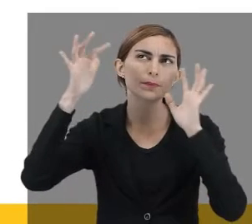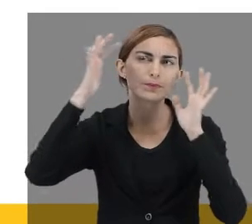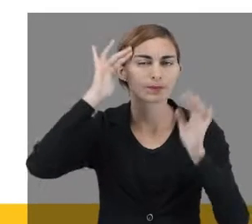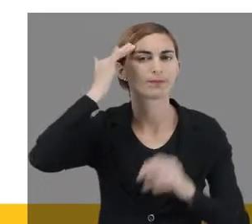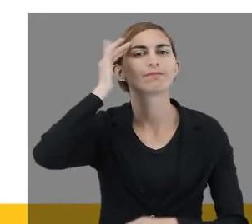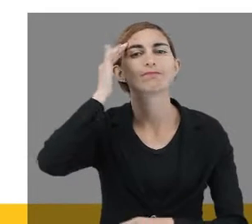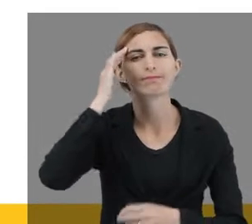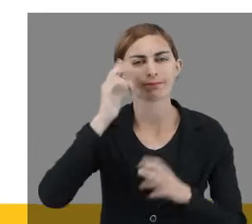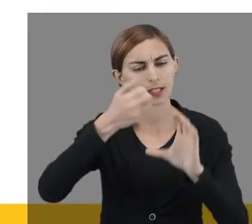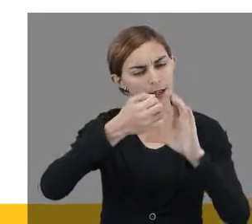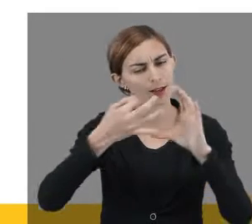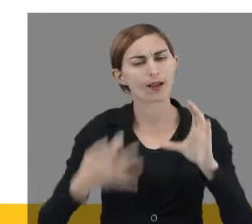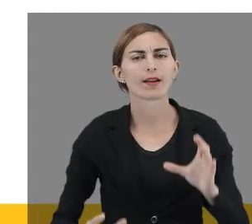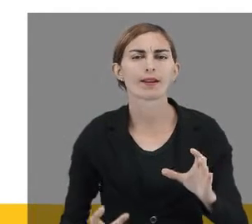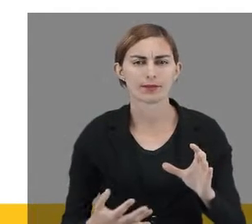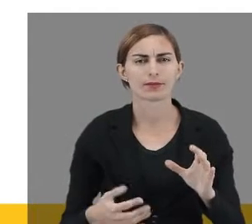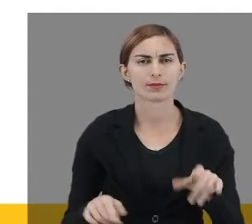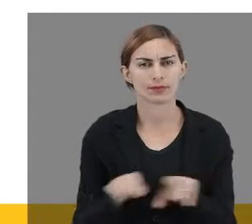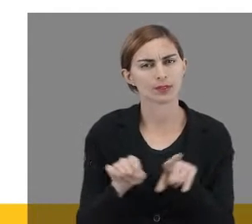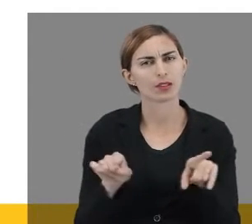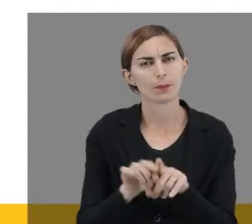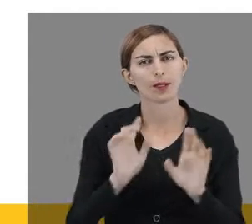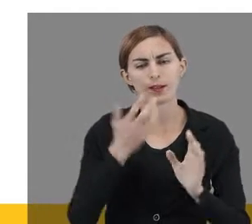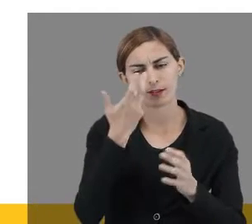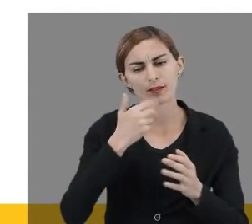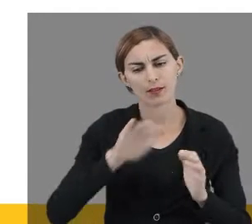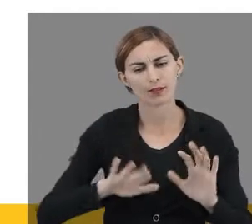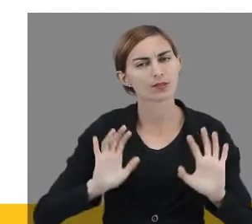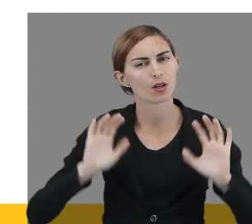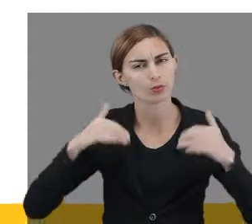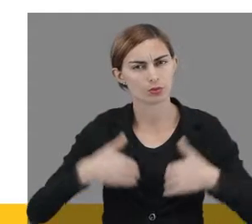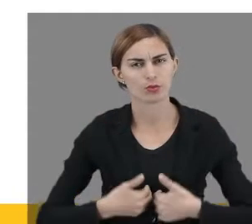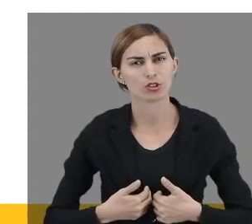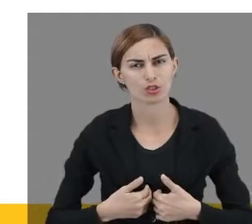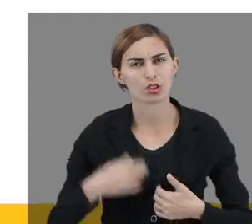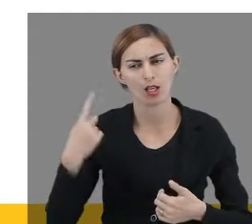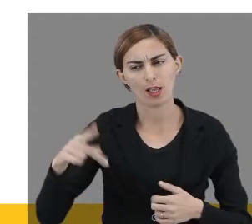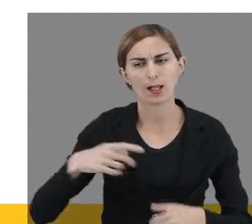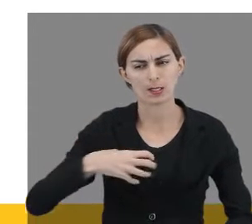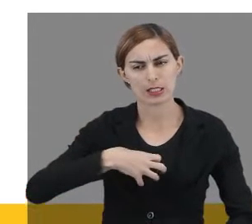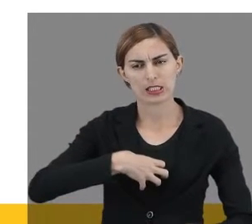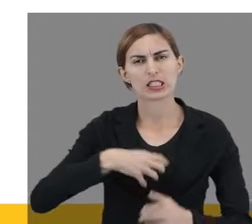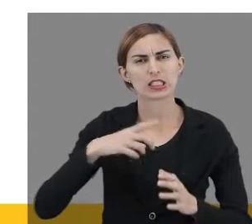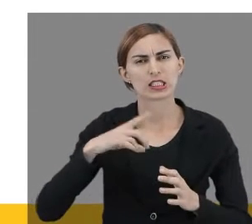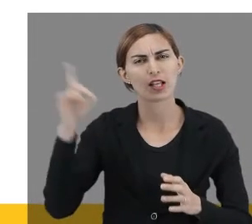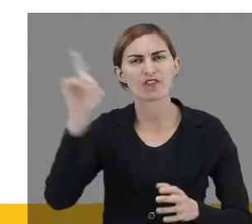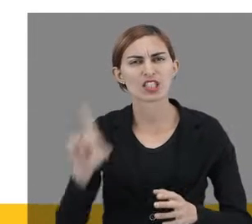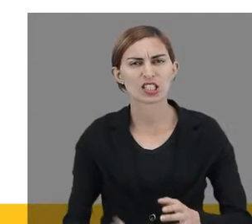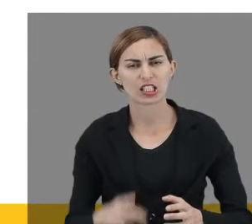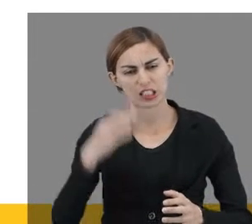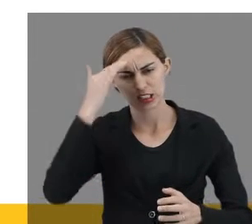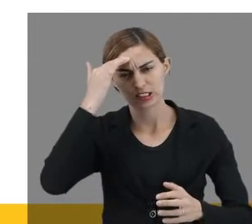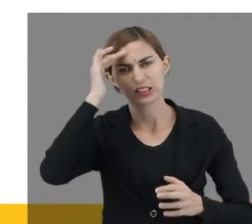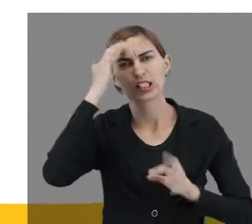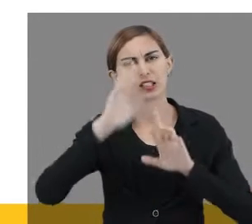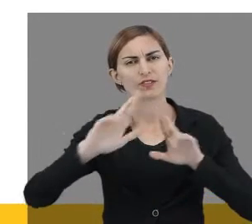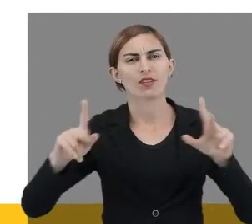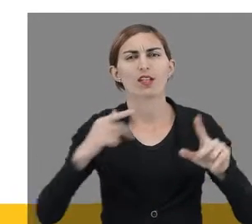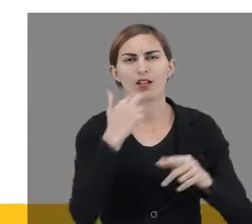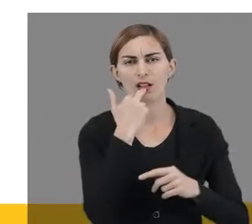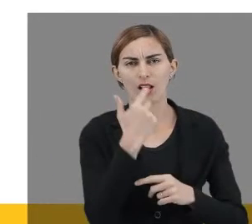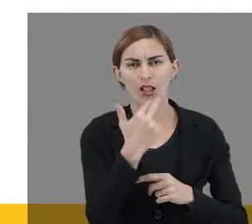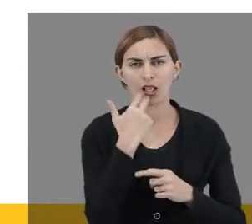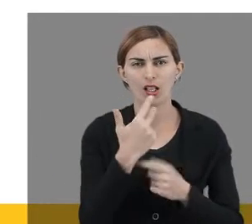Então, essa característica também está presente na questão das crianças com autismo. Elas, de fato, têm uma deficiência nessa compreensão dessa